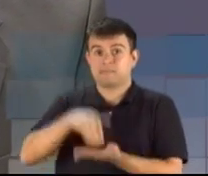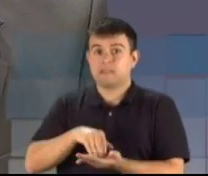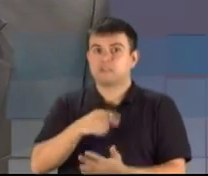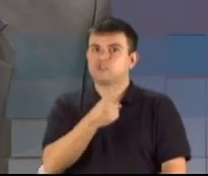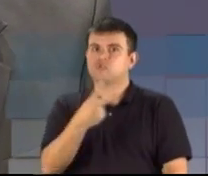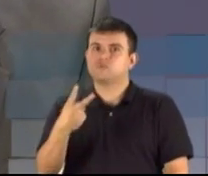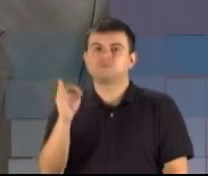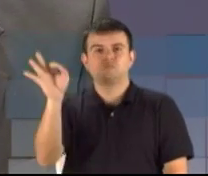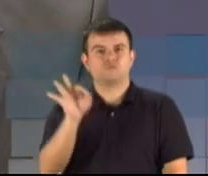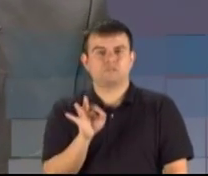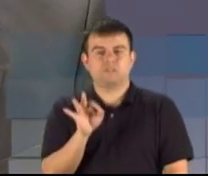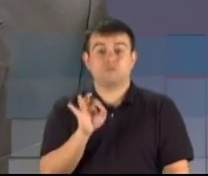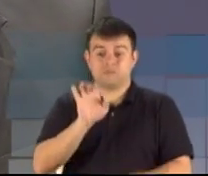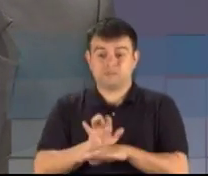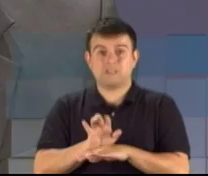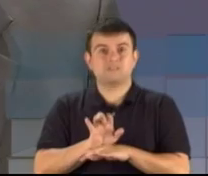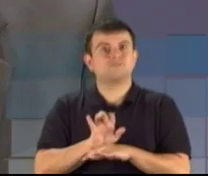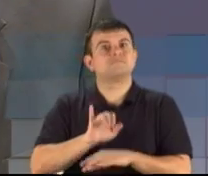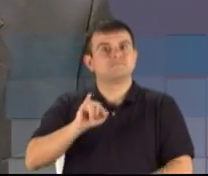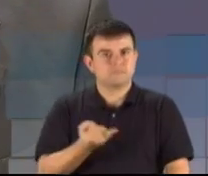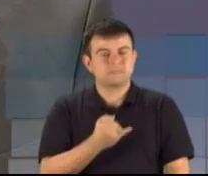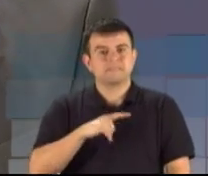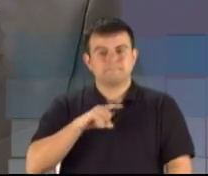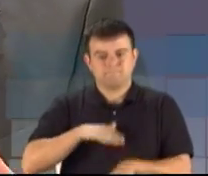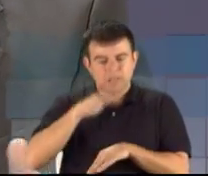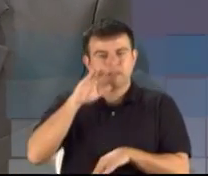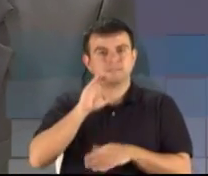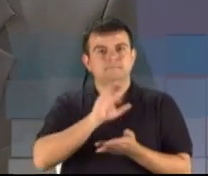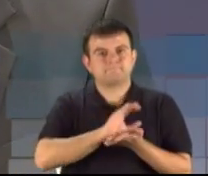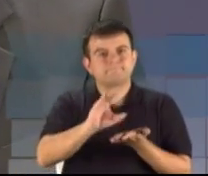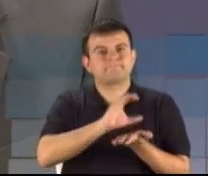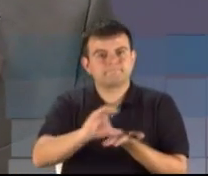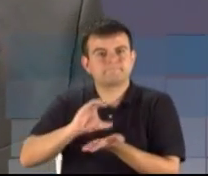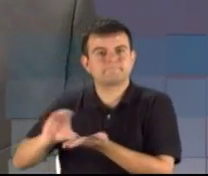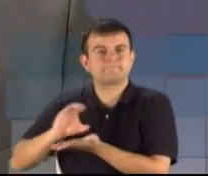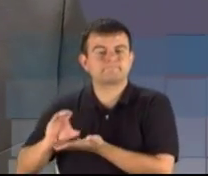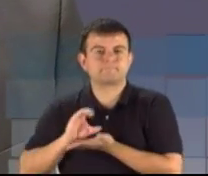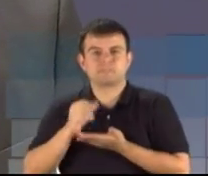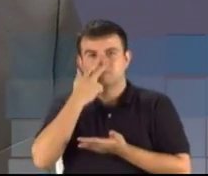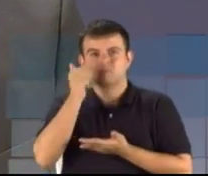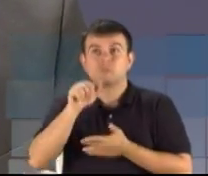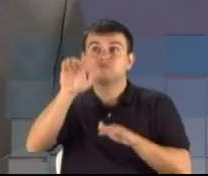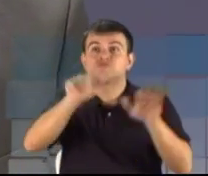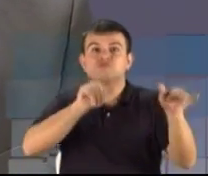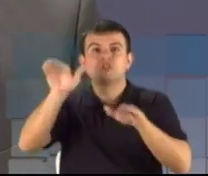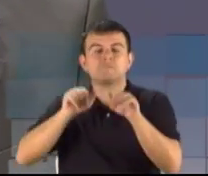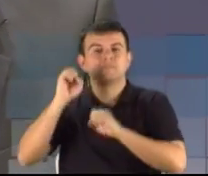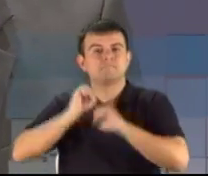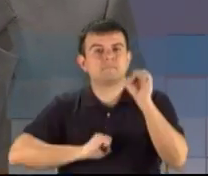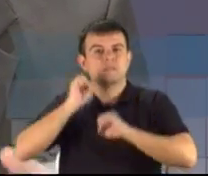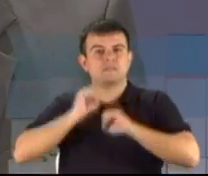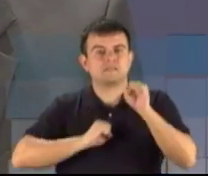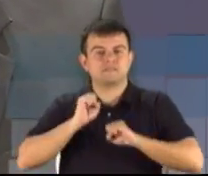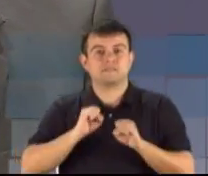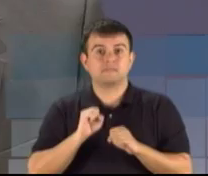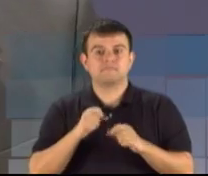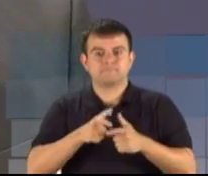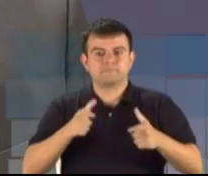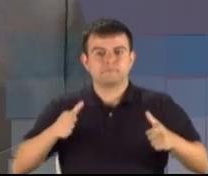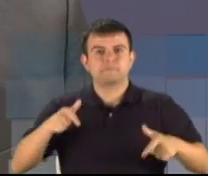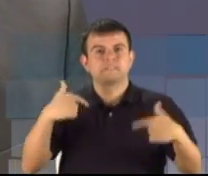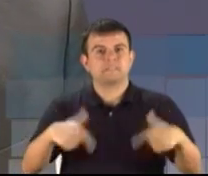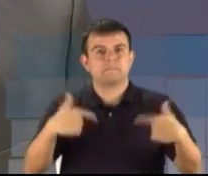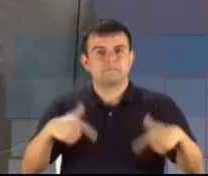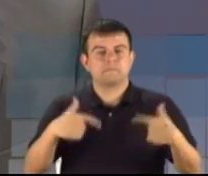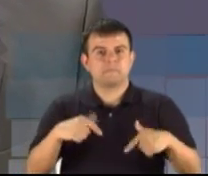Estado tenha mais investimento, atraia mais empresas, mais empregos e mais renda